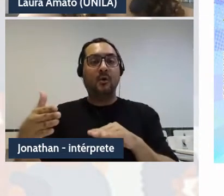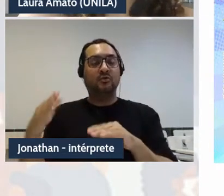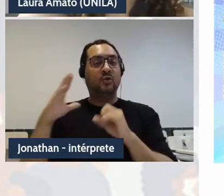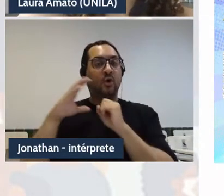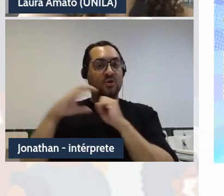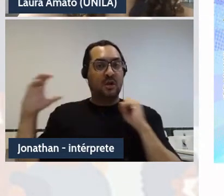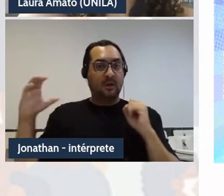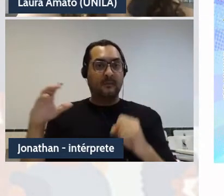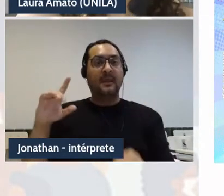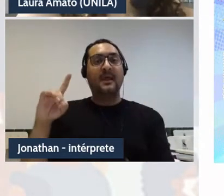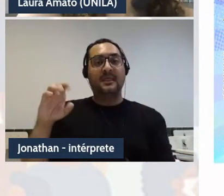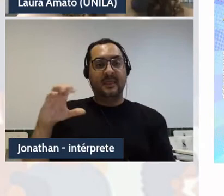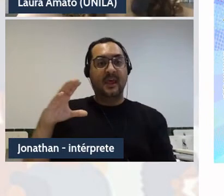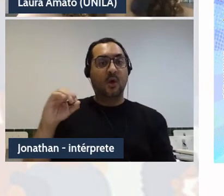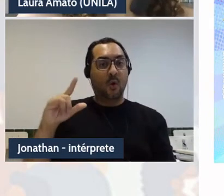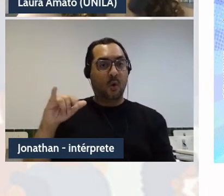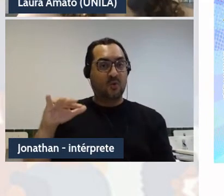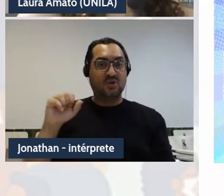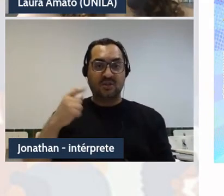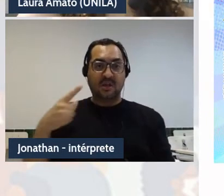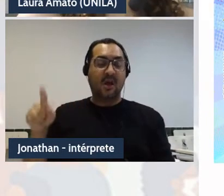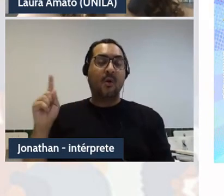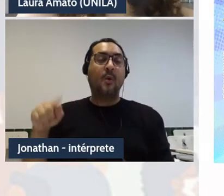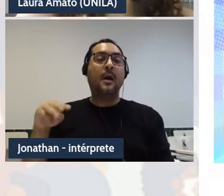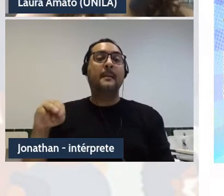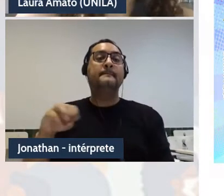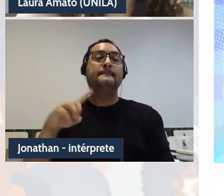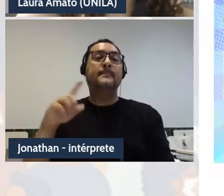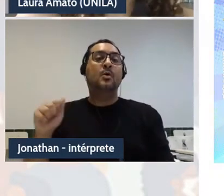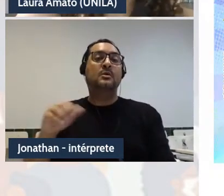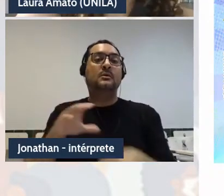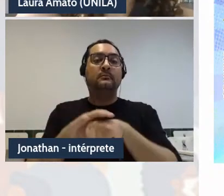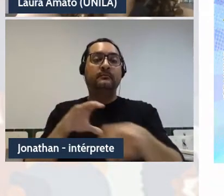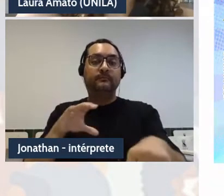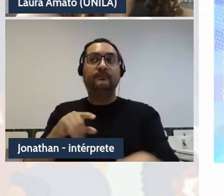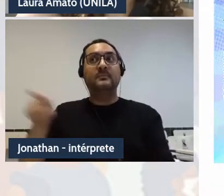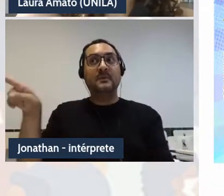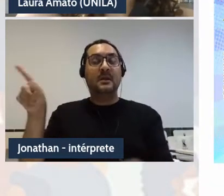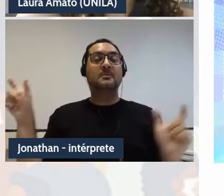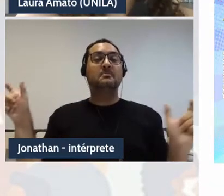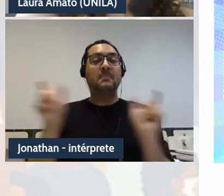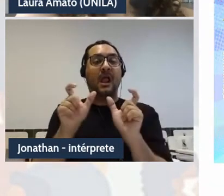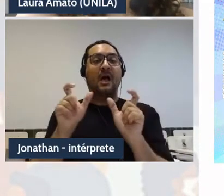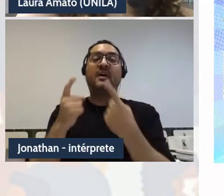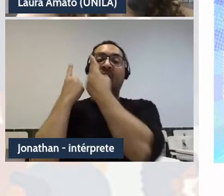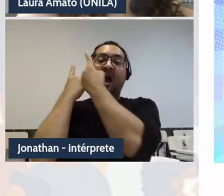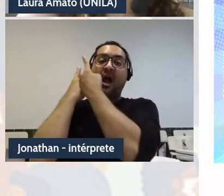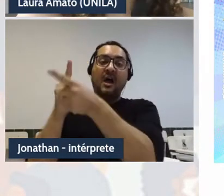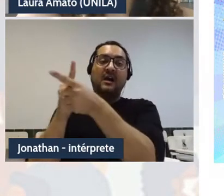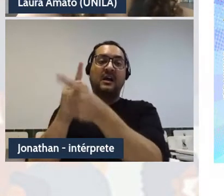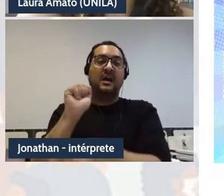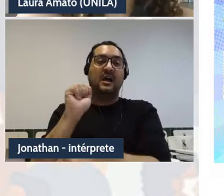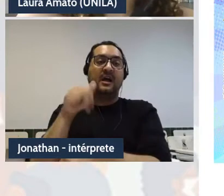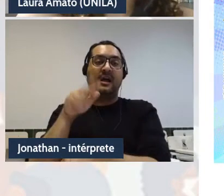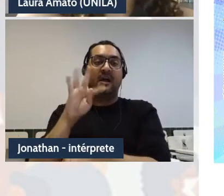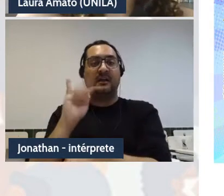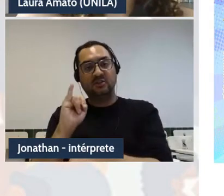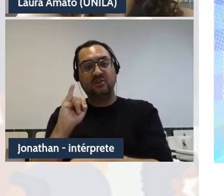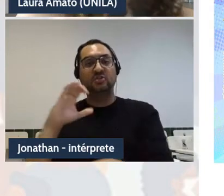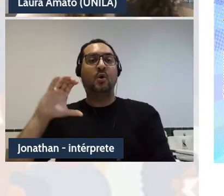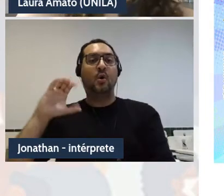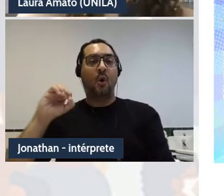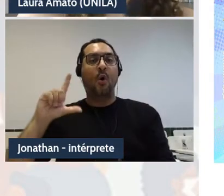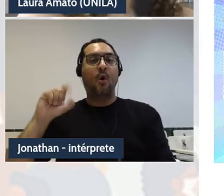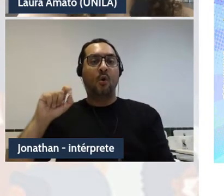-colonial um desejo. Kuzikank prefere usar o termo anticolonial. E como o anticolonial está presente?